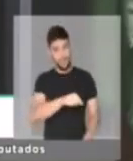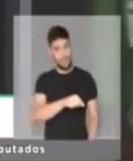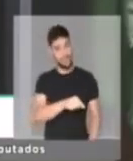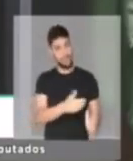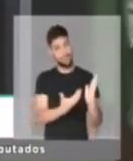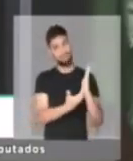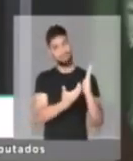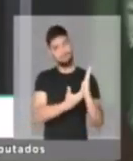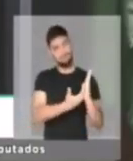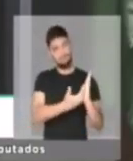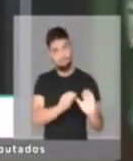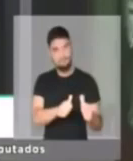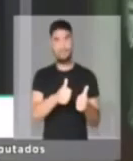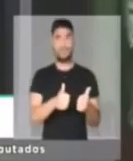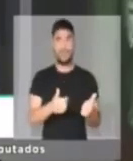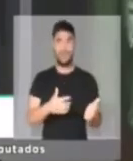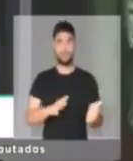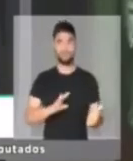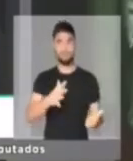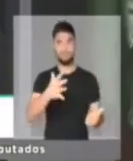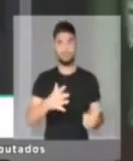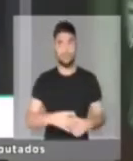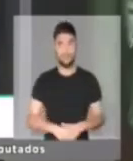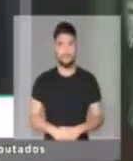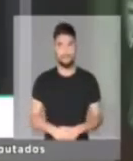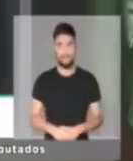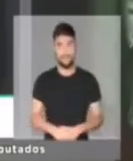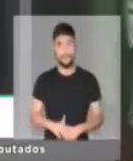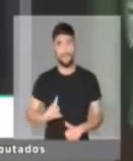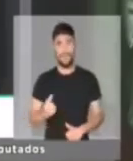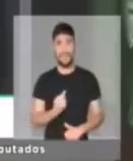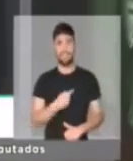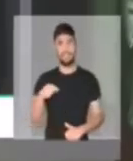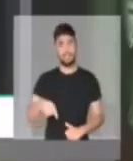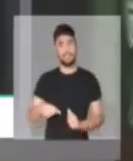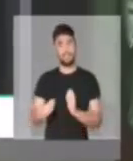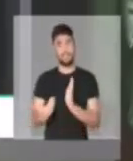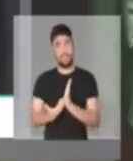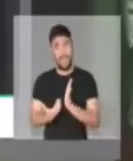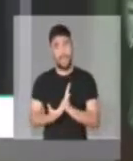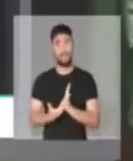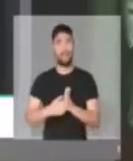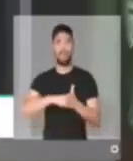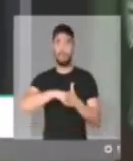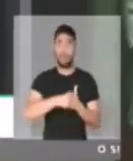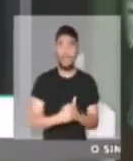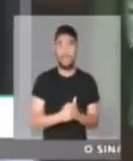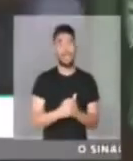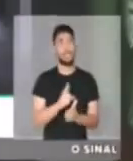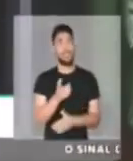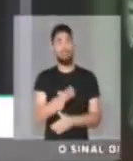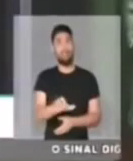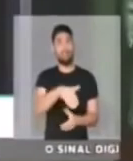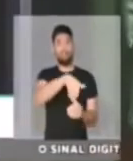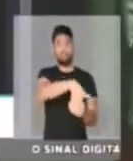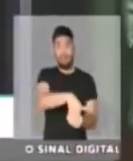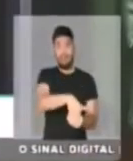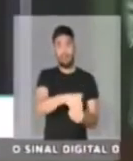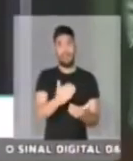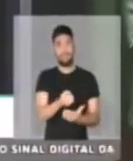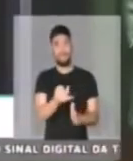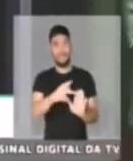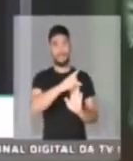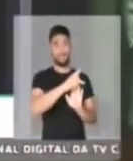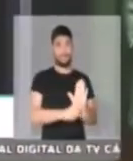desafios do nosso país. Enquanto a gente fica aqui obstruindo o andamento de projetos que concordamos